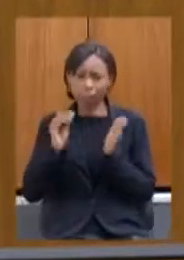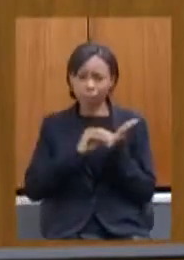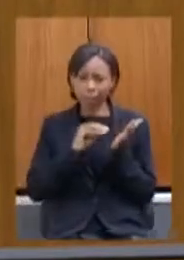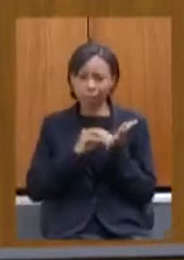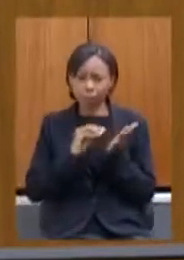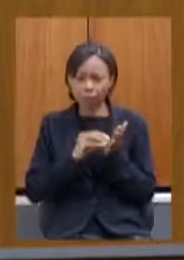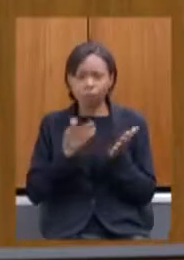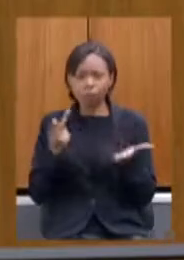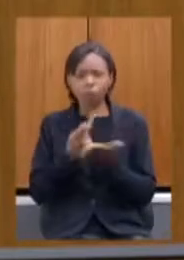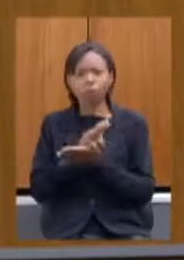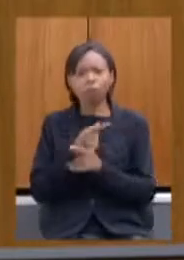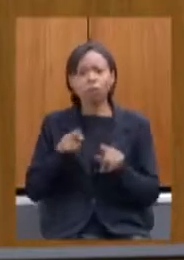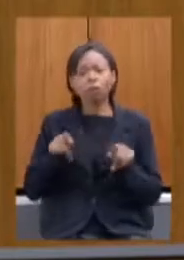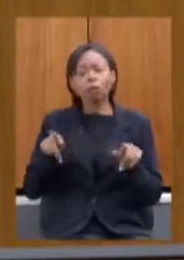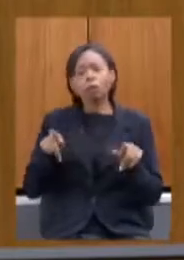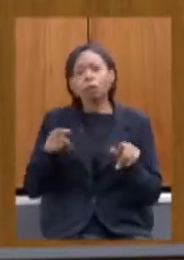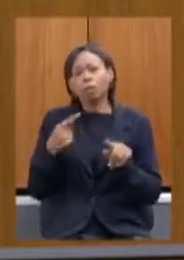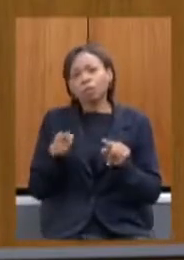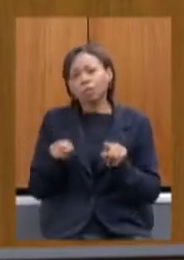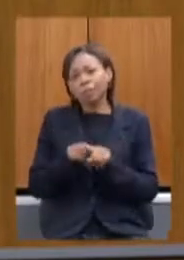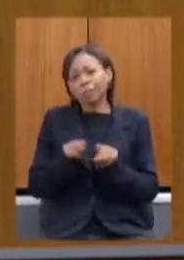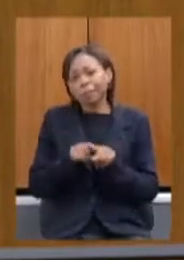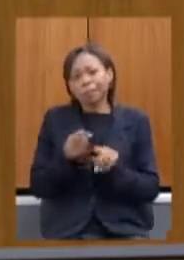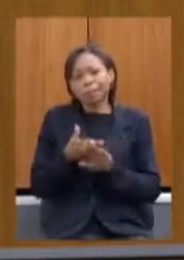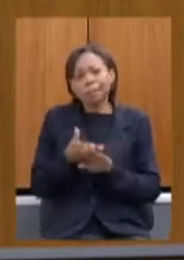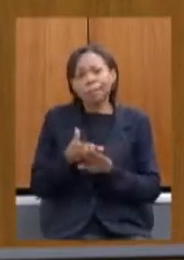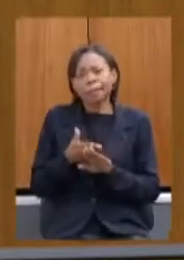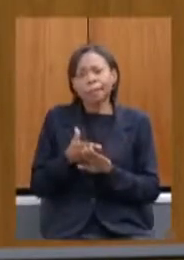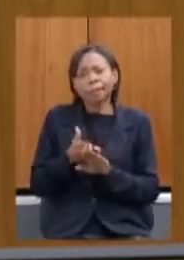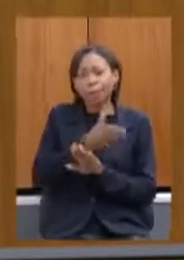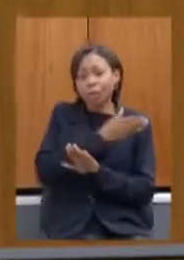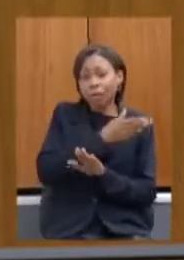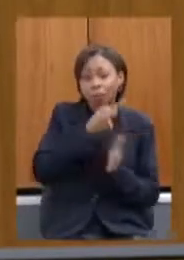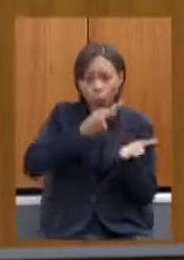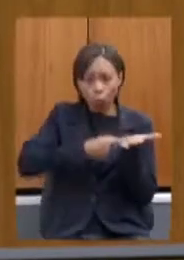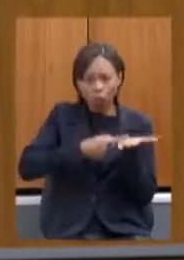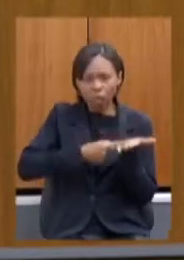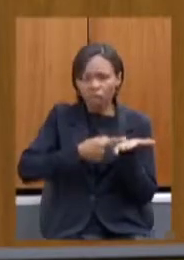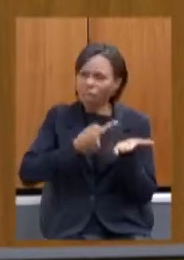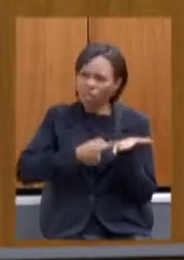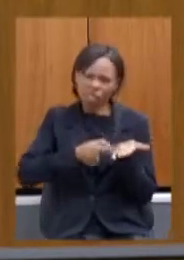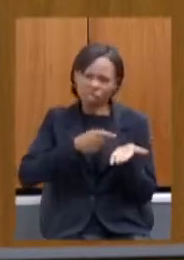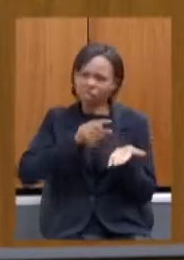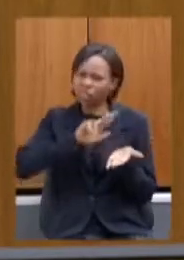na época onde esse acordo aconteceria não é nenhum acordo mas